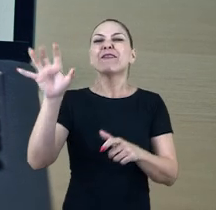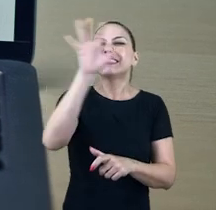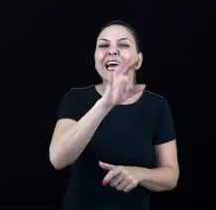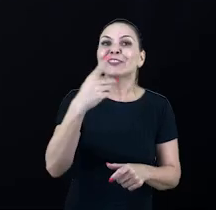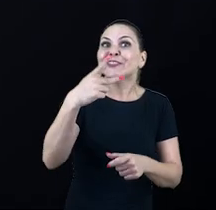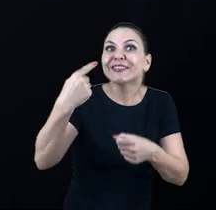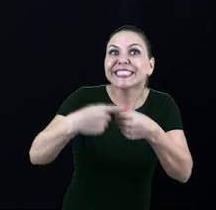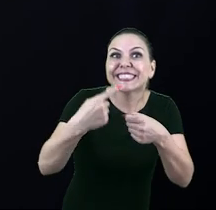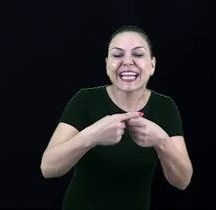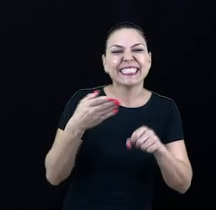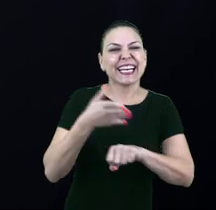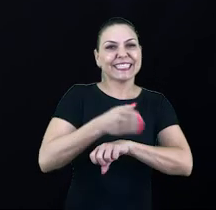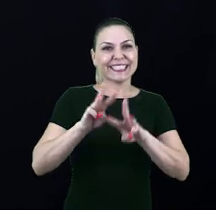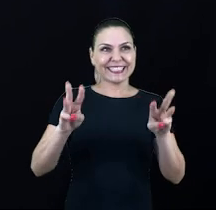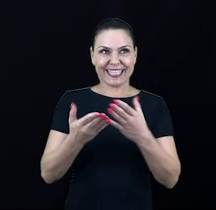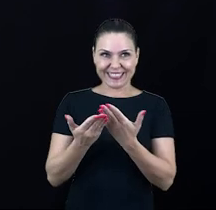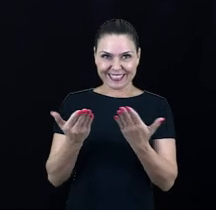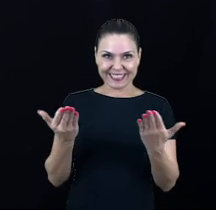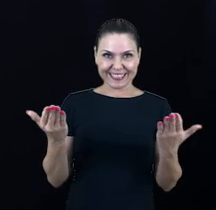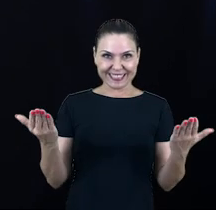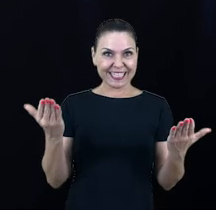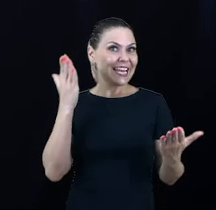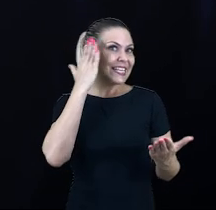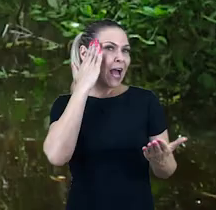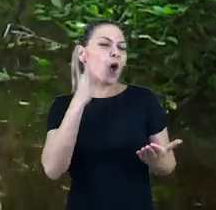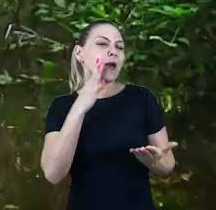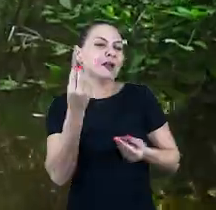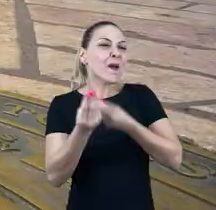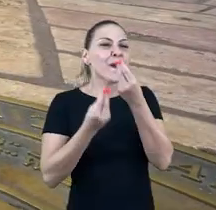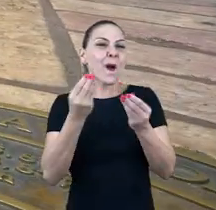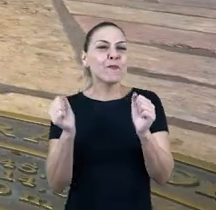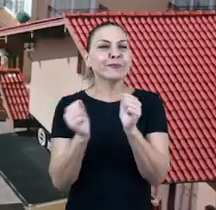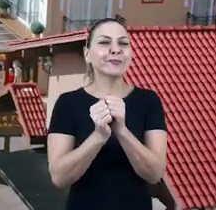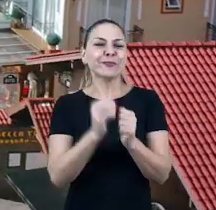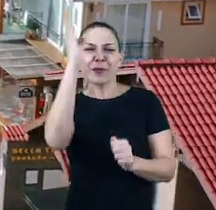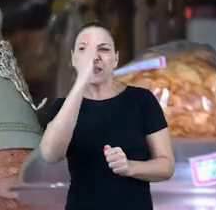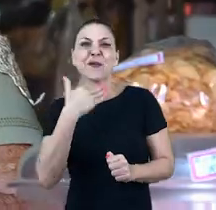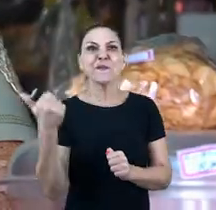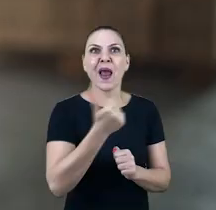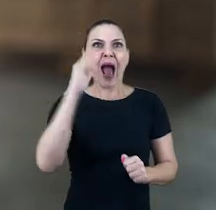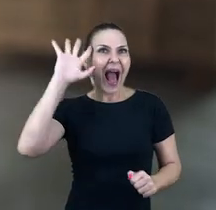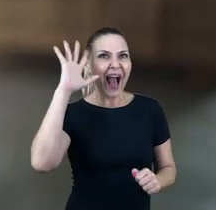município. Acesse gov.br barra Novo PAC e vamos juntos ver o melhor do Brasil acontecer.